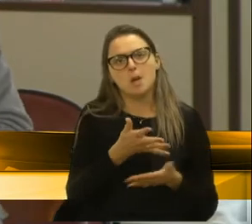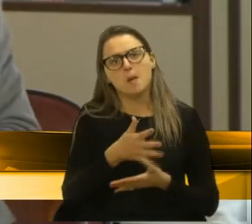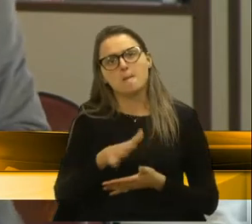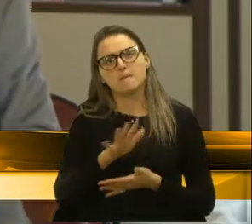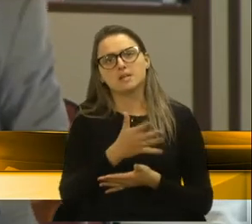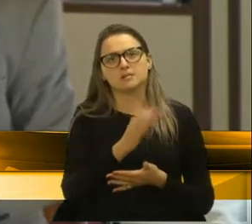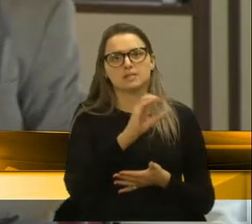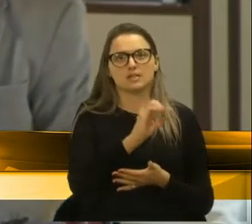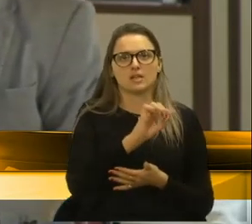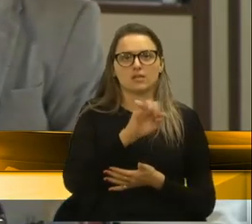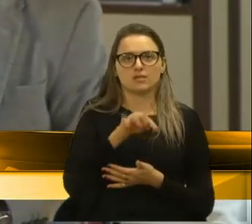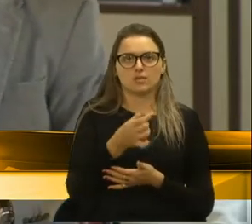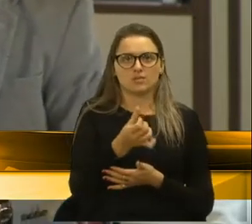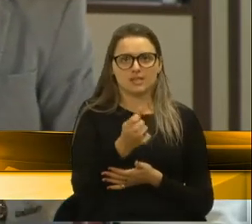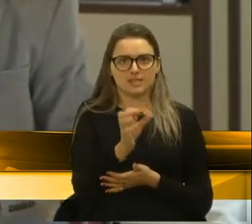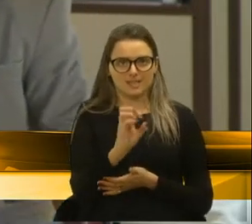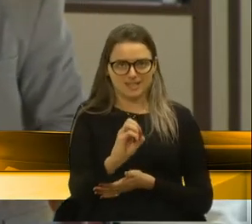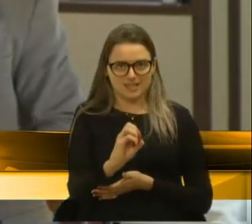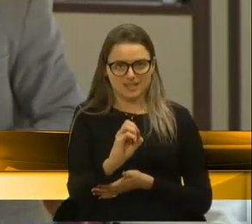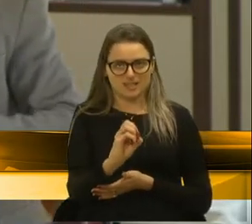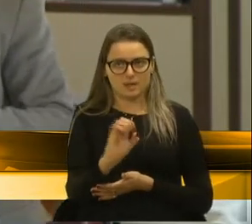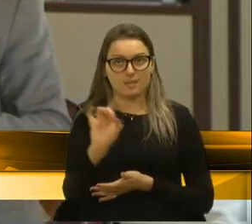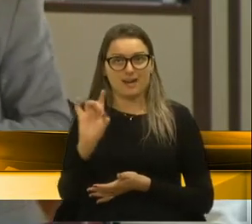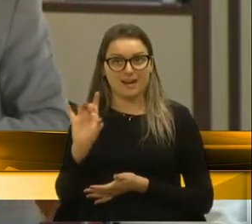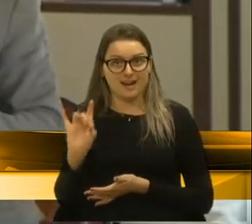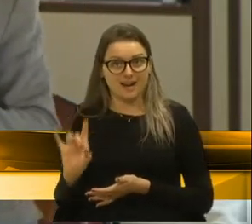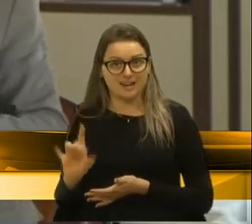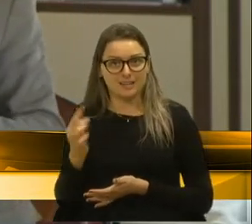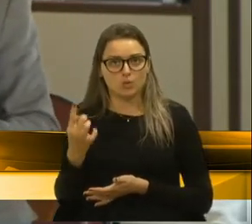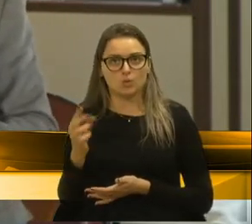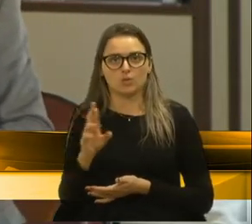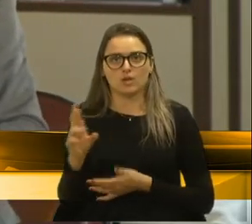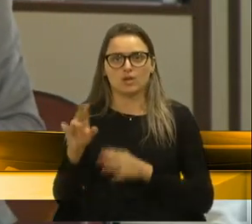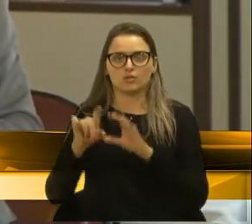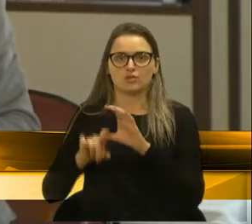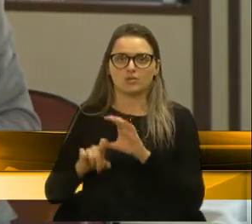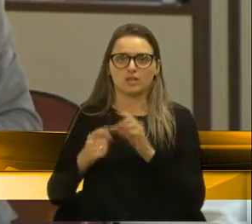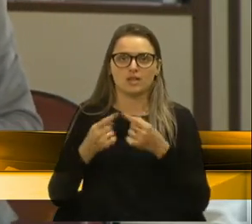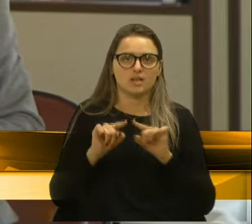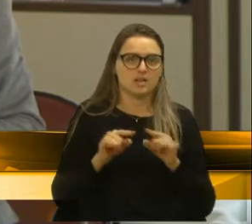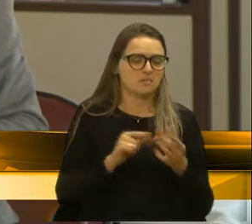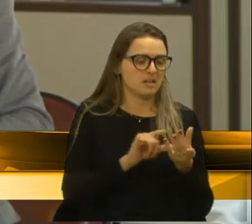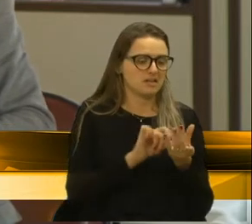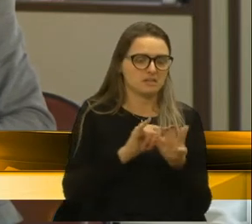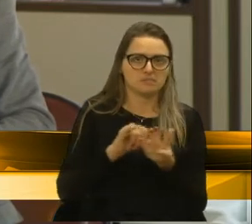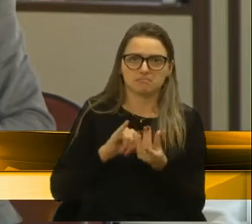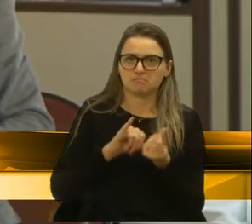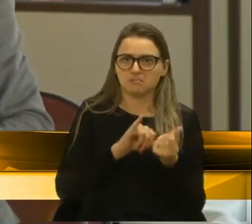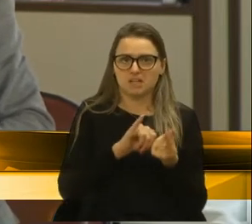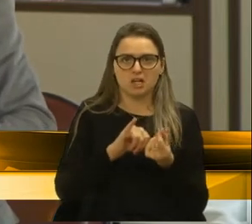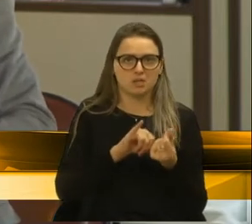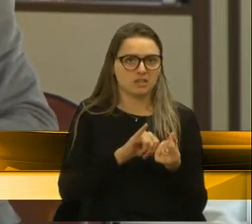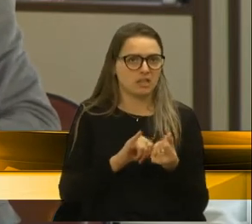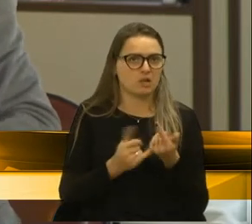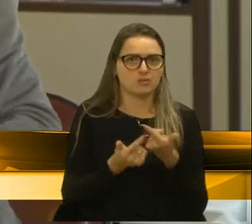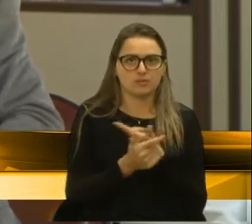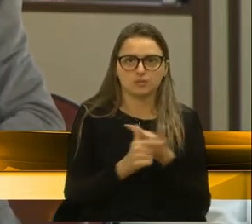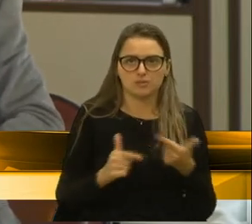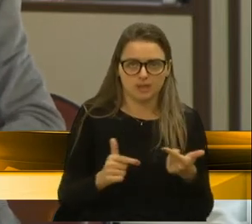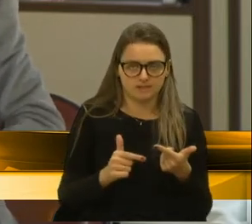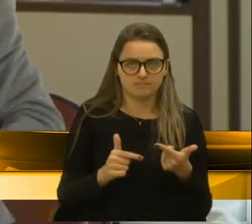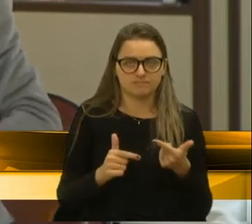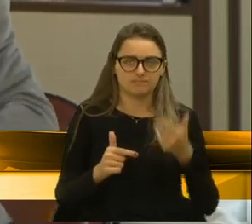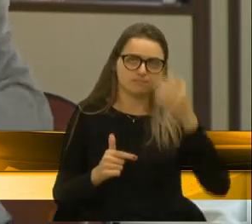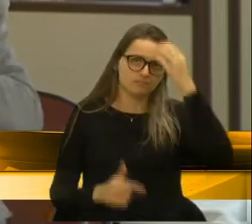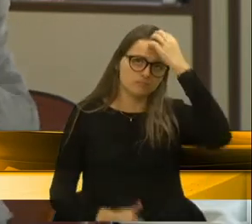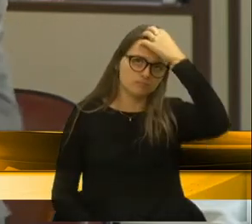0,60. Mas ela está totalmente descapitalizada. Ela foi colocada